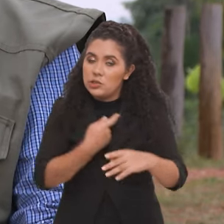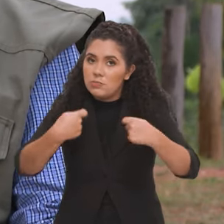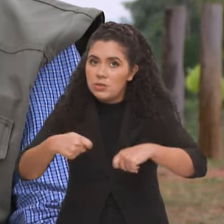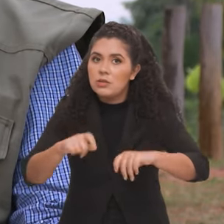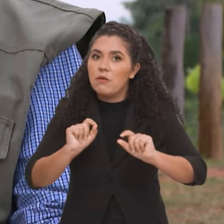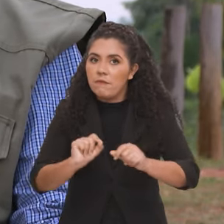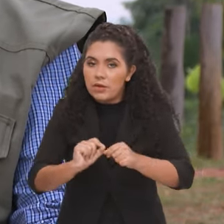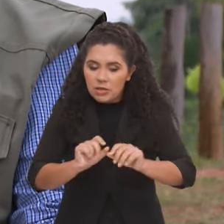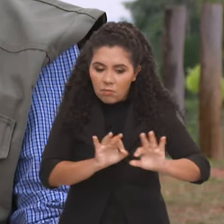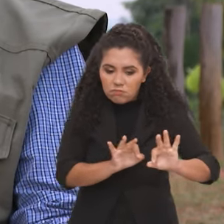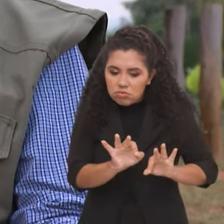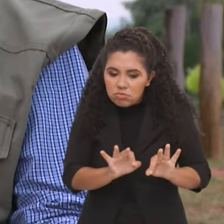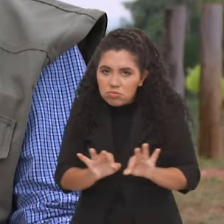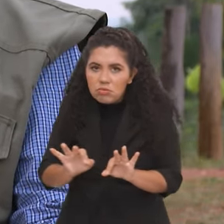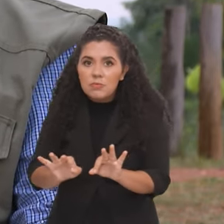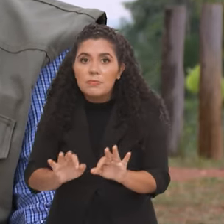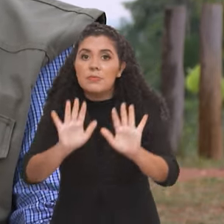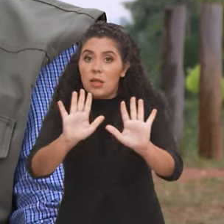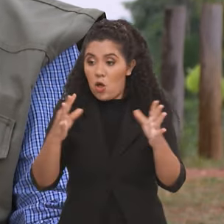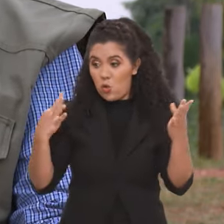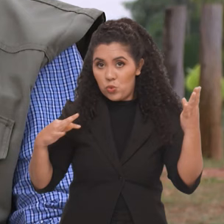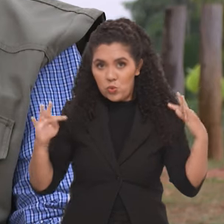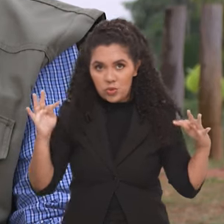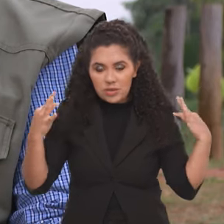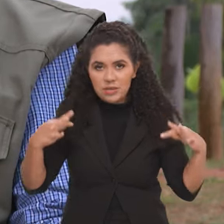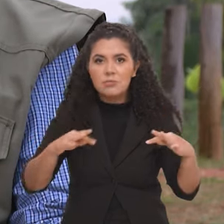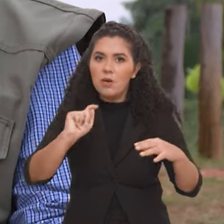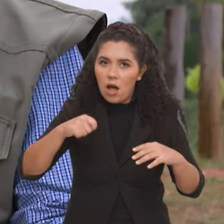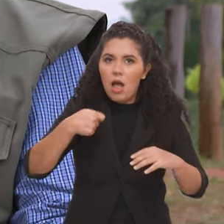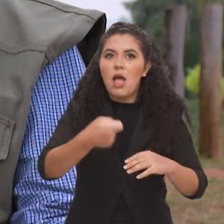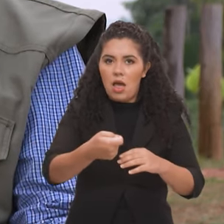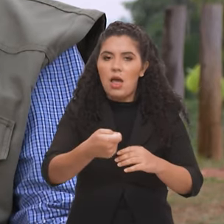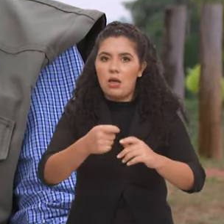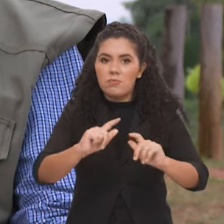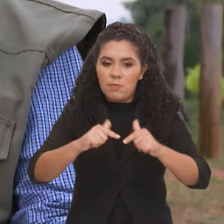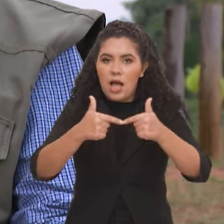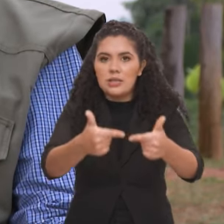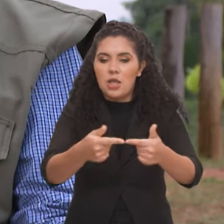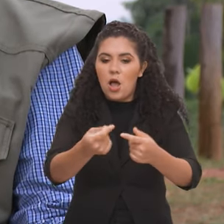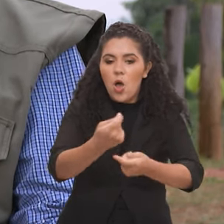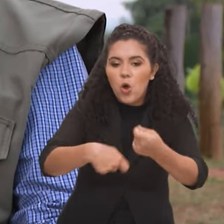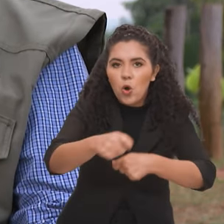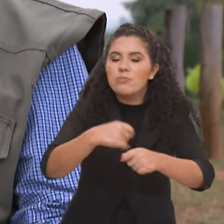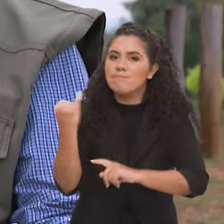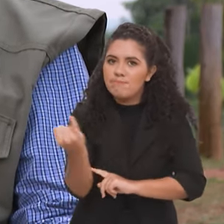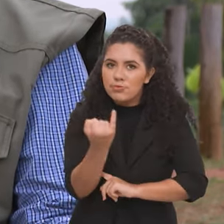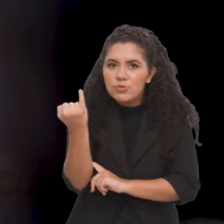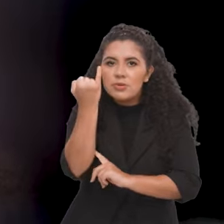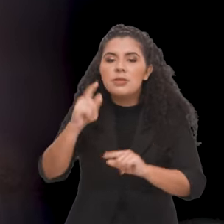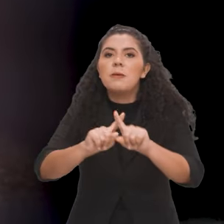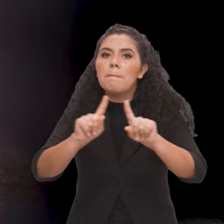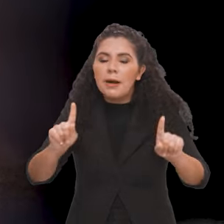forma ordenada. Então, o turismo, ele é uma atividade econômica importante, associada à conservação, mas